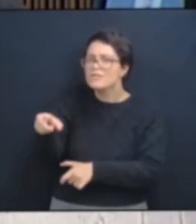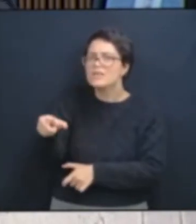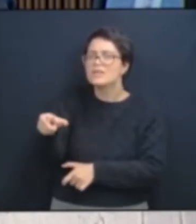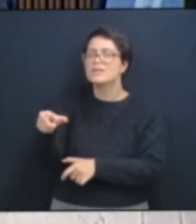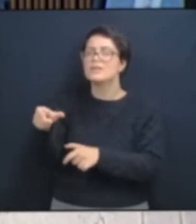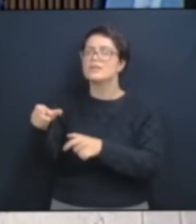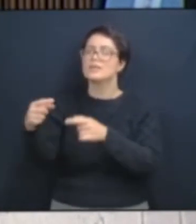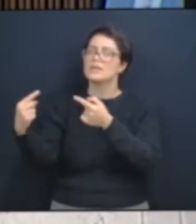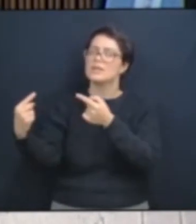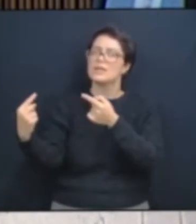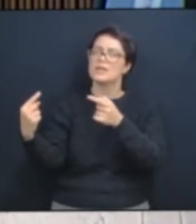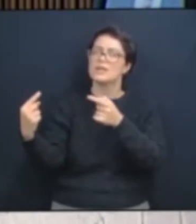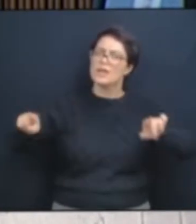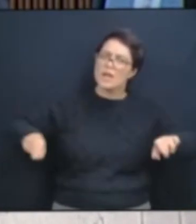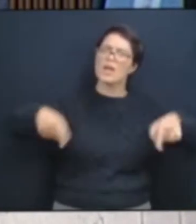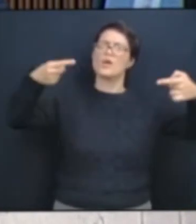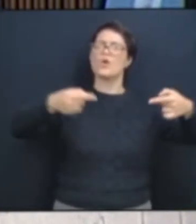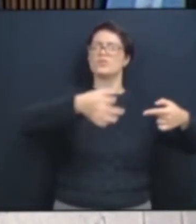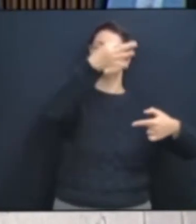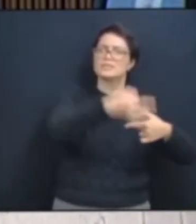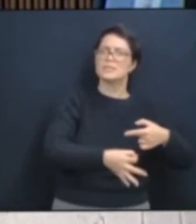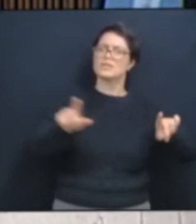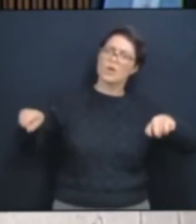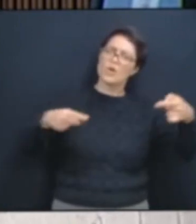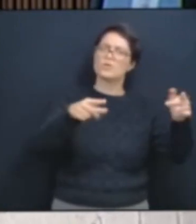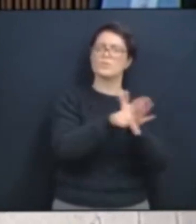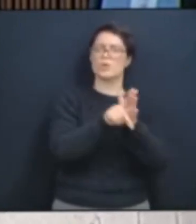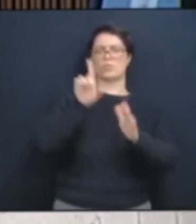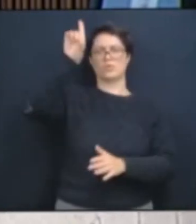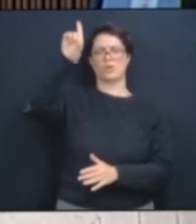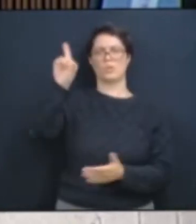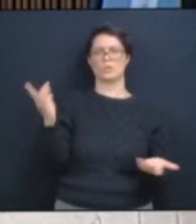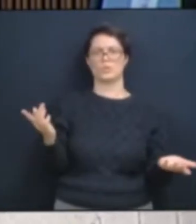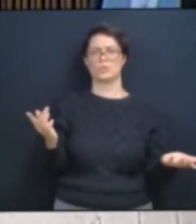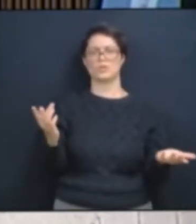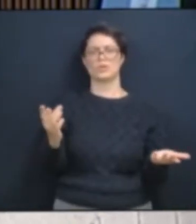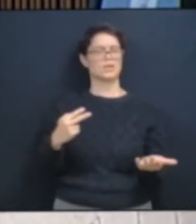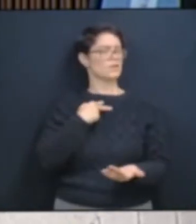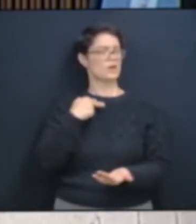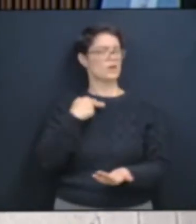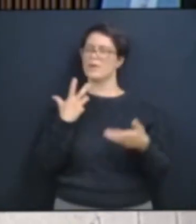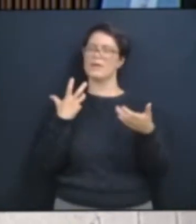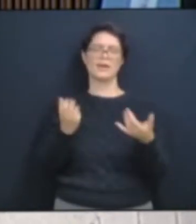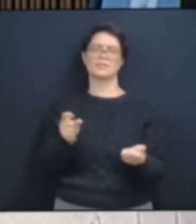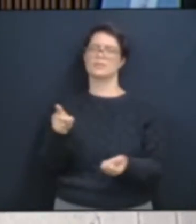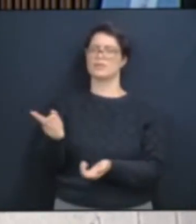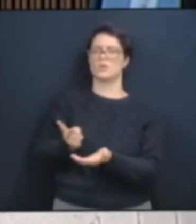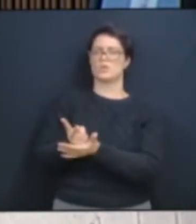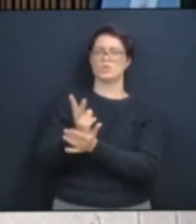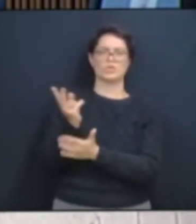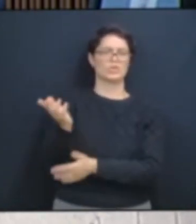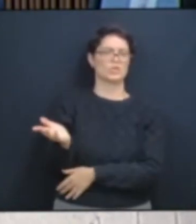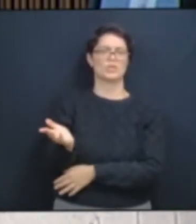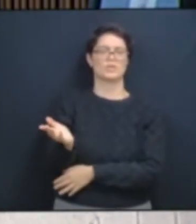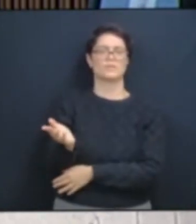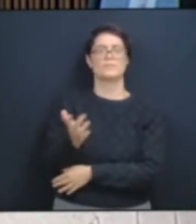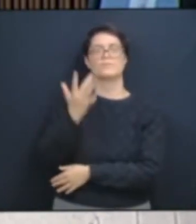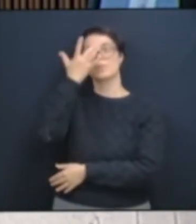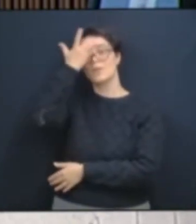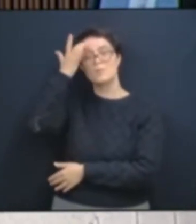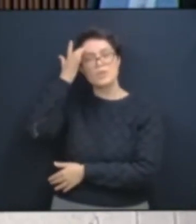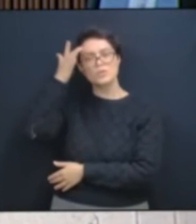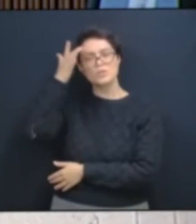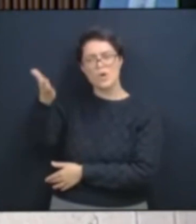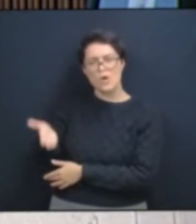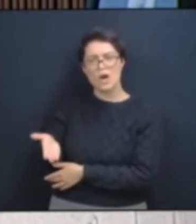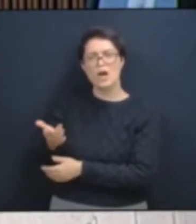gente entende ser certo, que é de Deus. Não dá para admitir que isso continue. Quem apoiou a fake news?